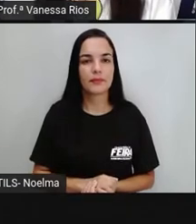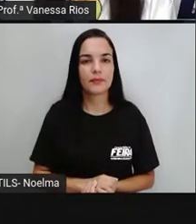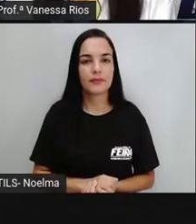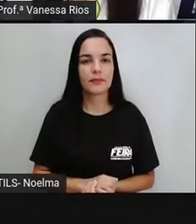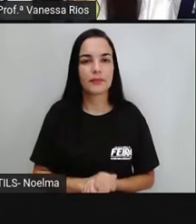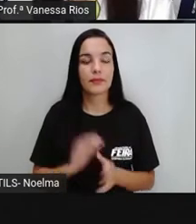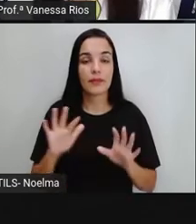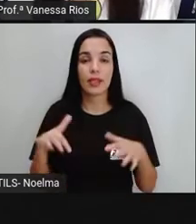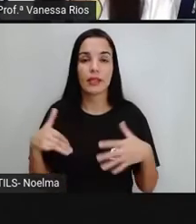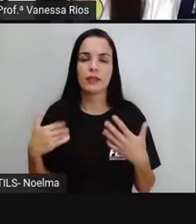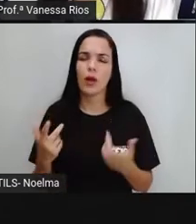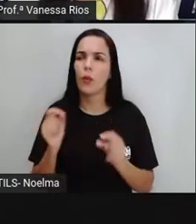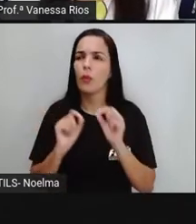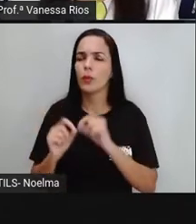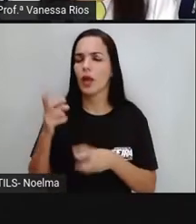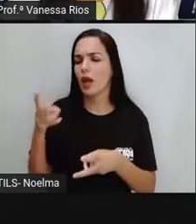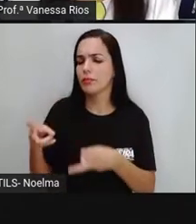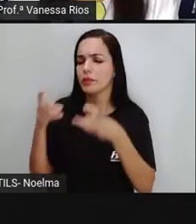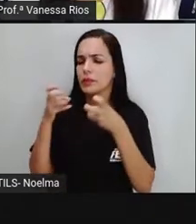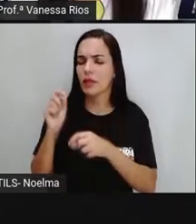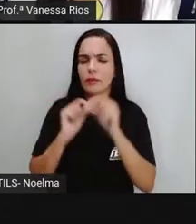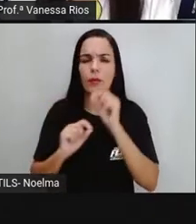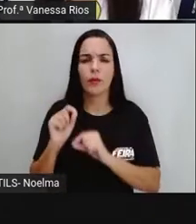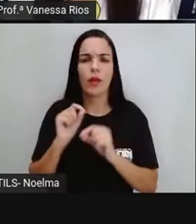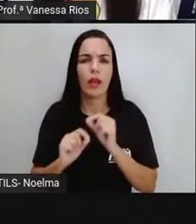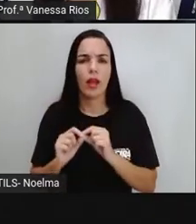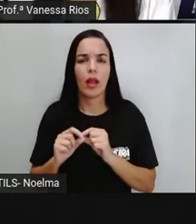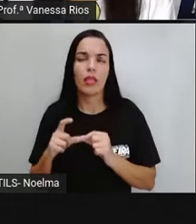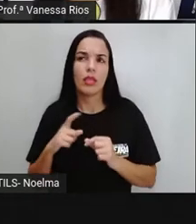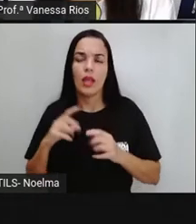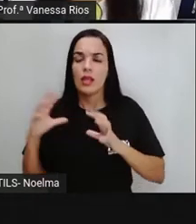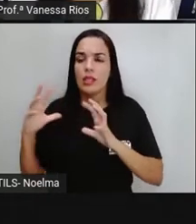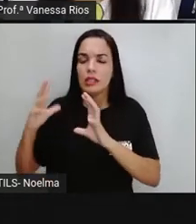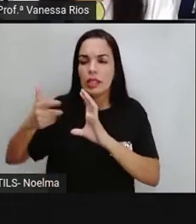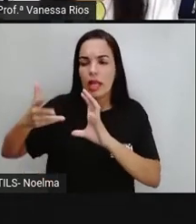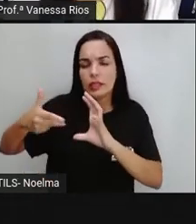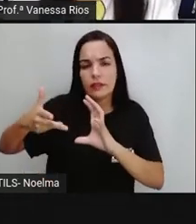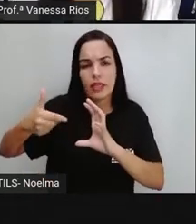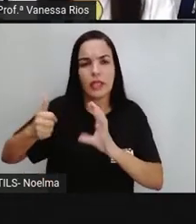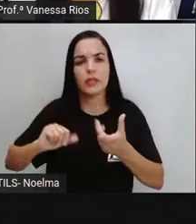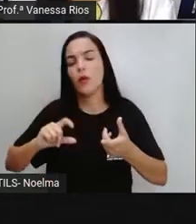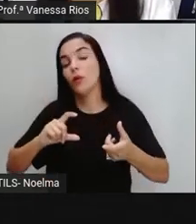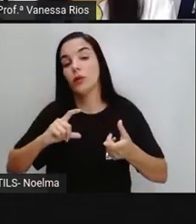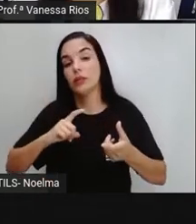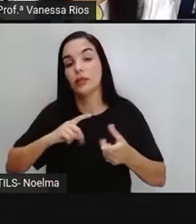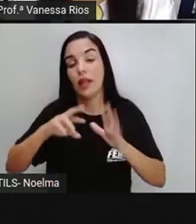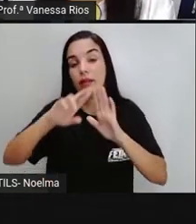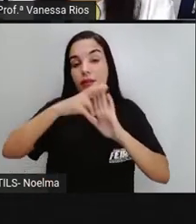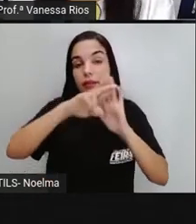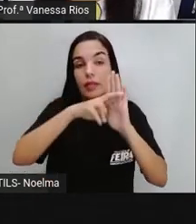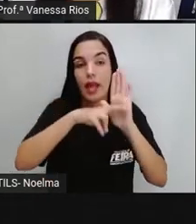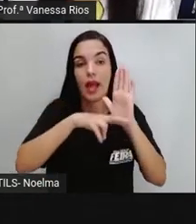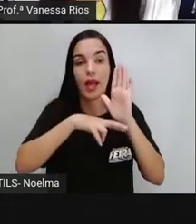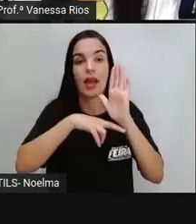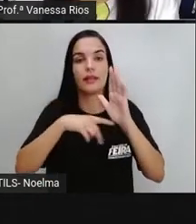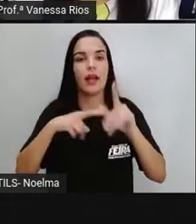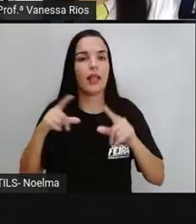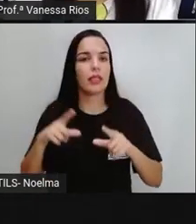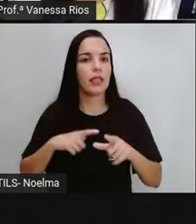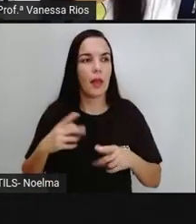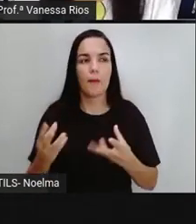E aí, o que que a gente observa em relação a essas classificações, né? A essas regras que são tão